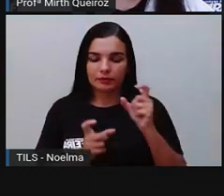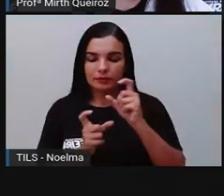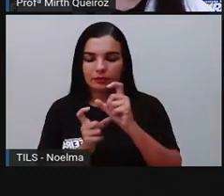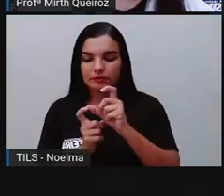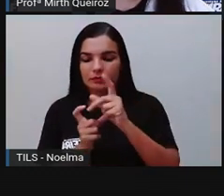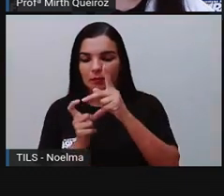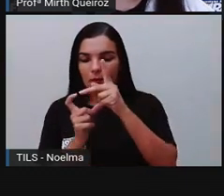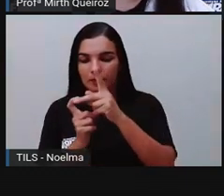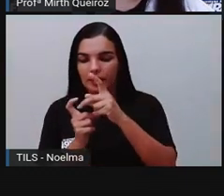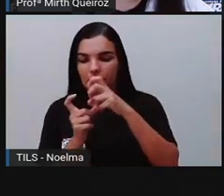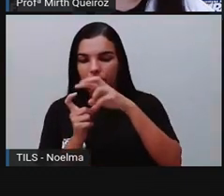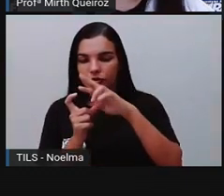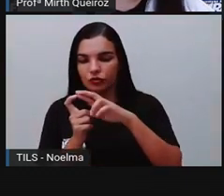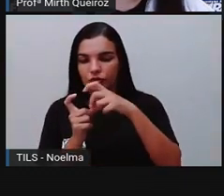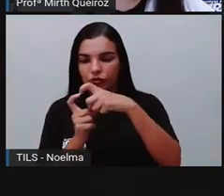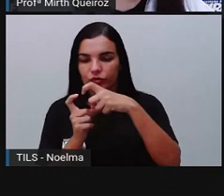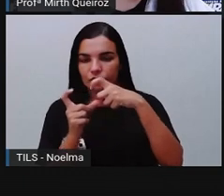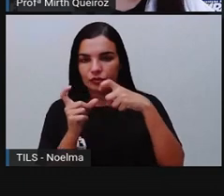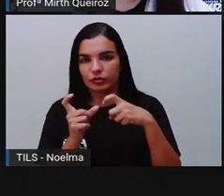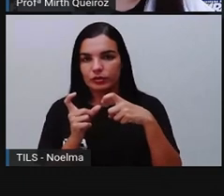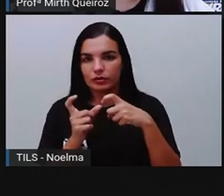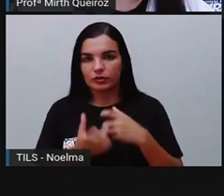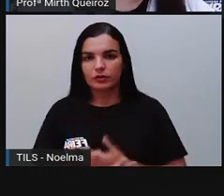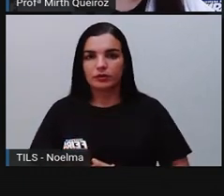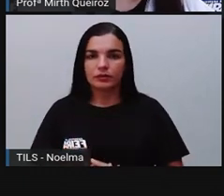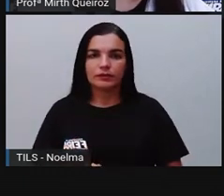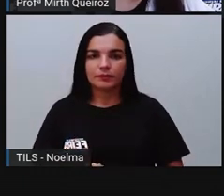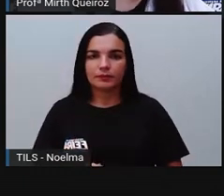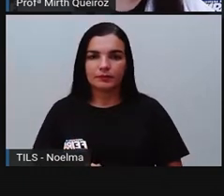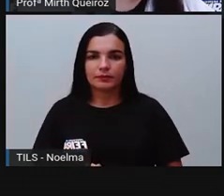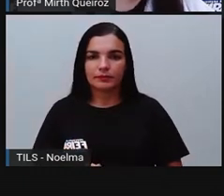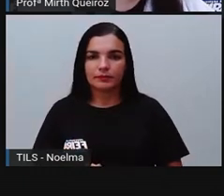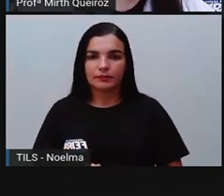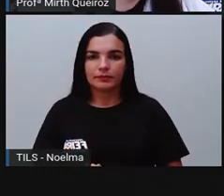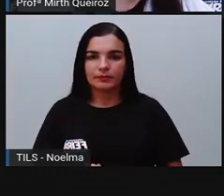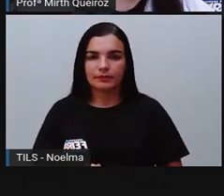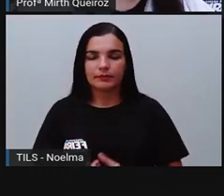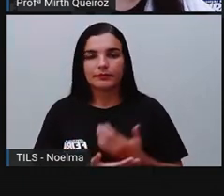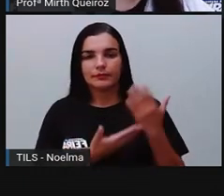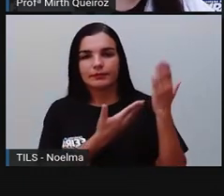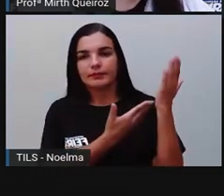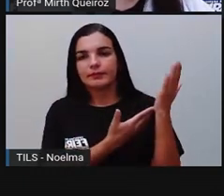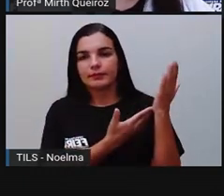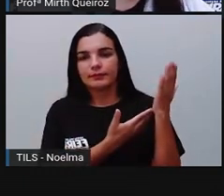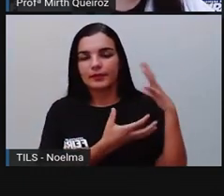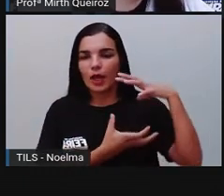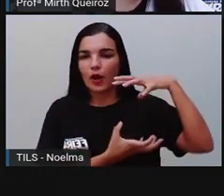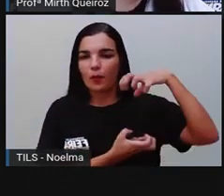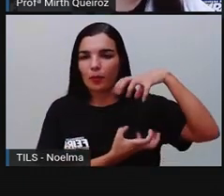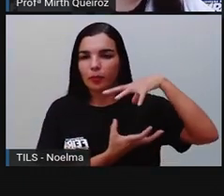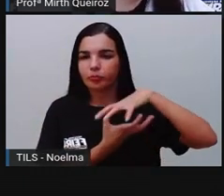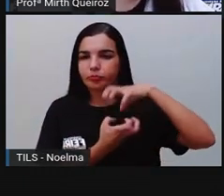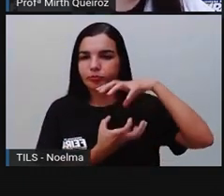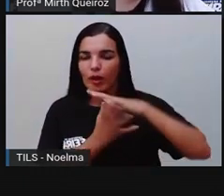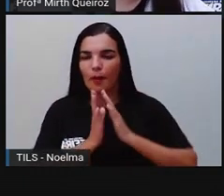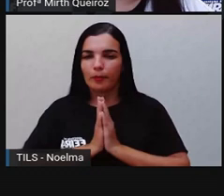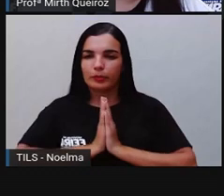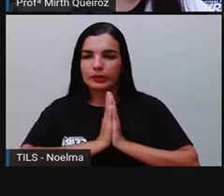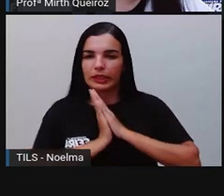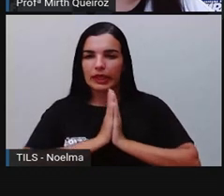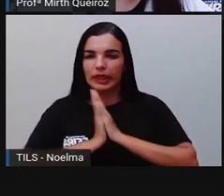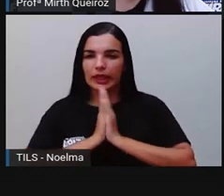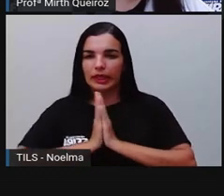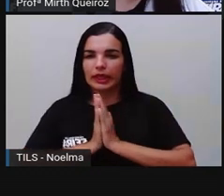dita com maior intensidade. É a sílaba tônica. Olha só. Boneca. Né.